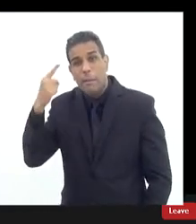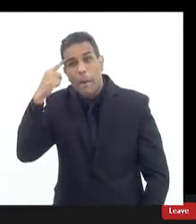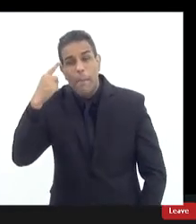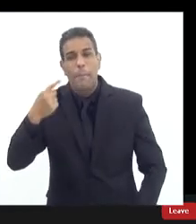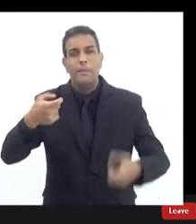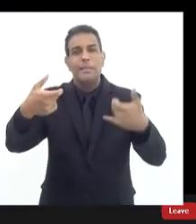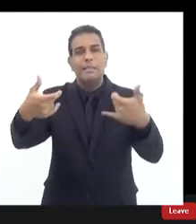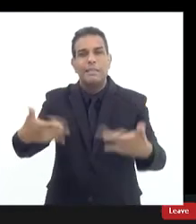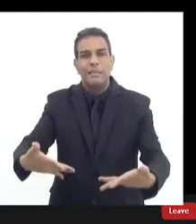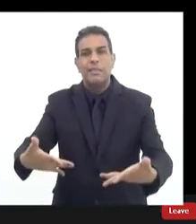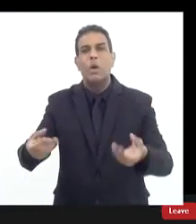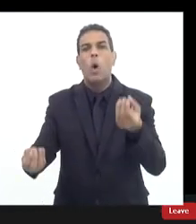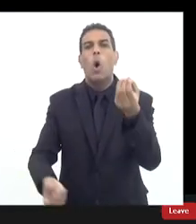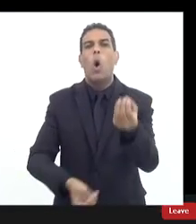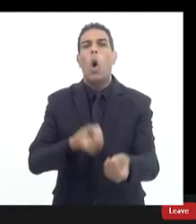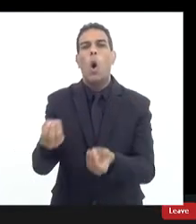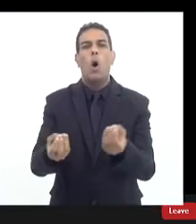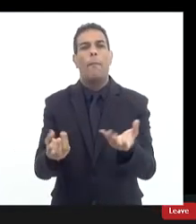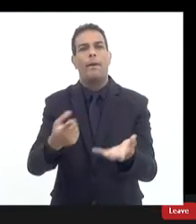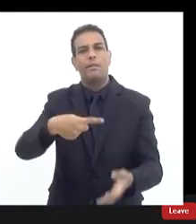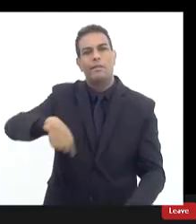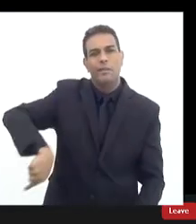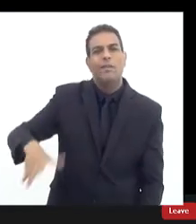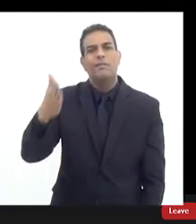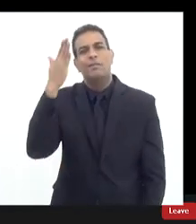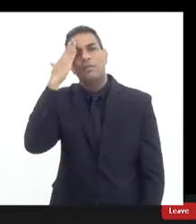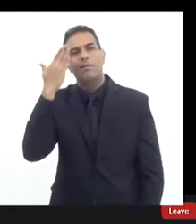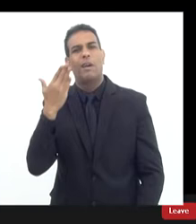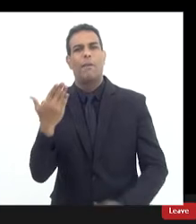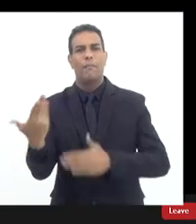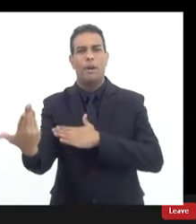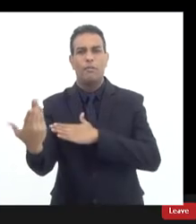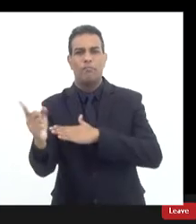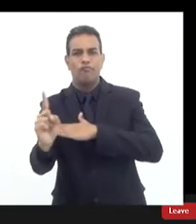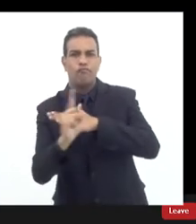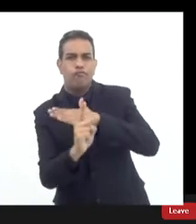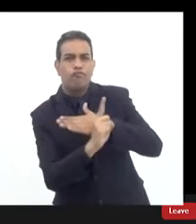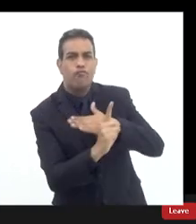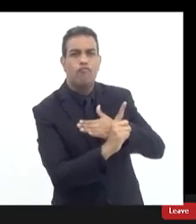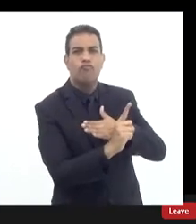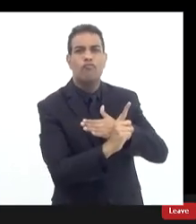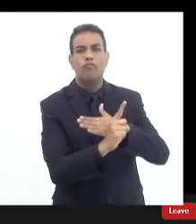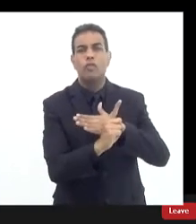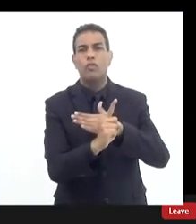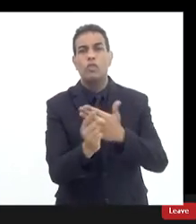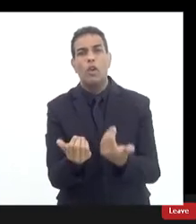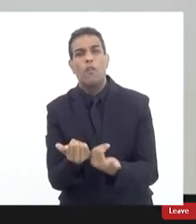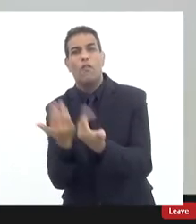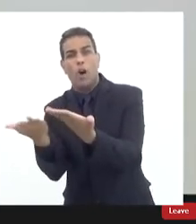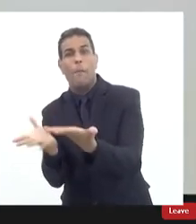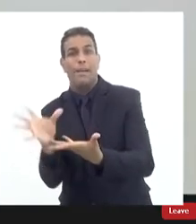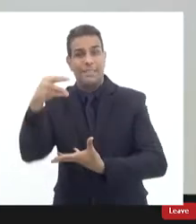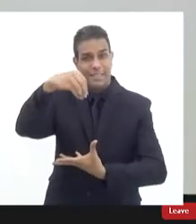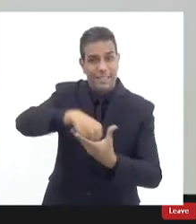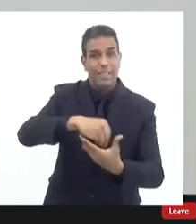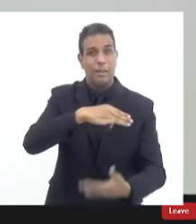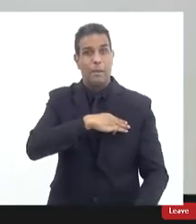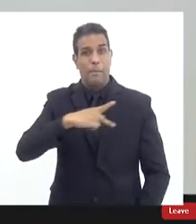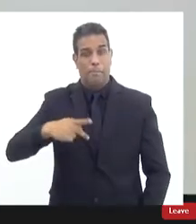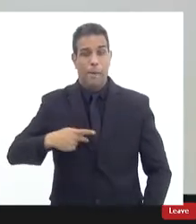fale em ouvidorias externas ouvidorias que não sejam compostas por membros dessas organizações e que tenham